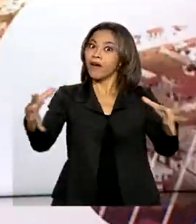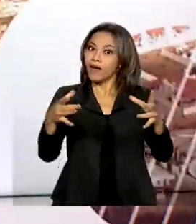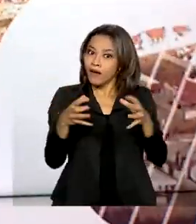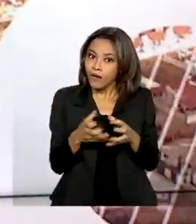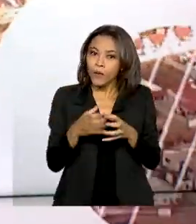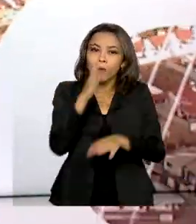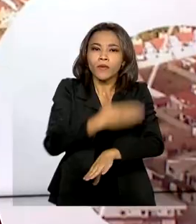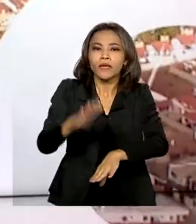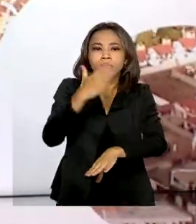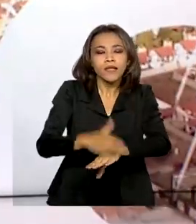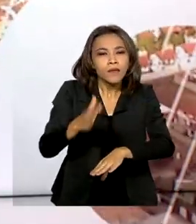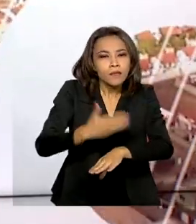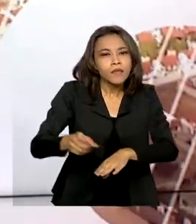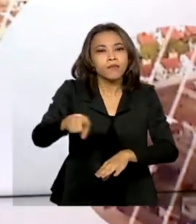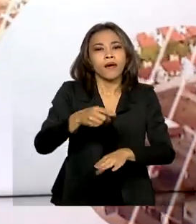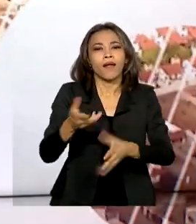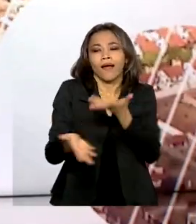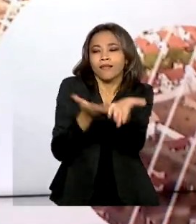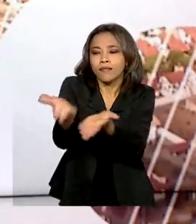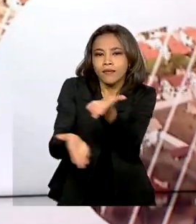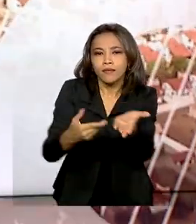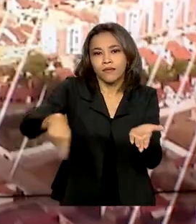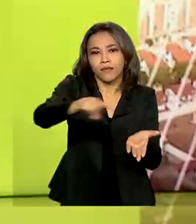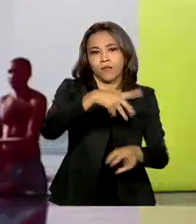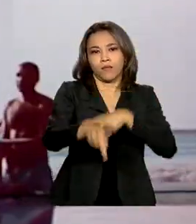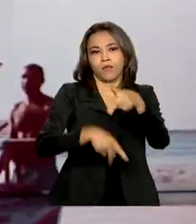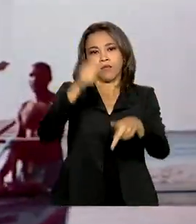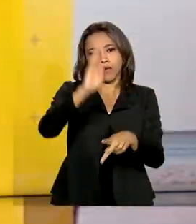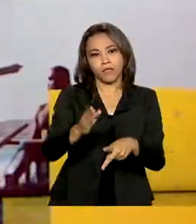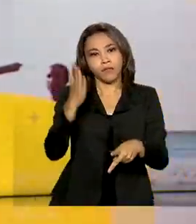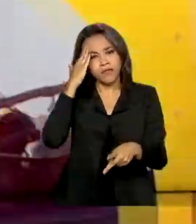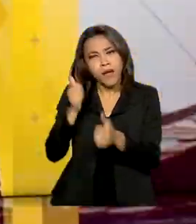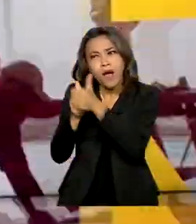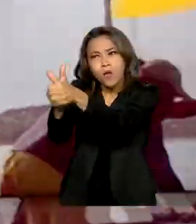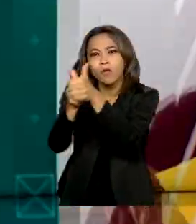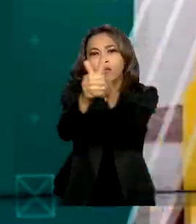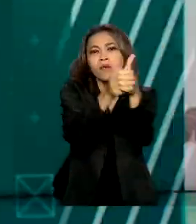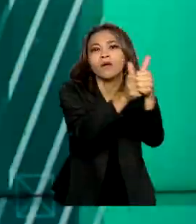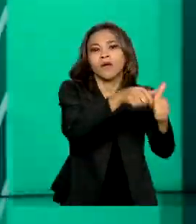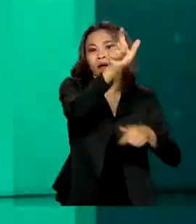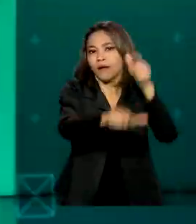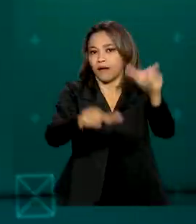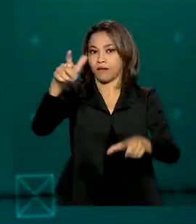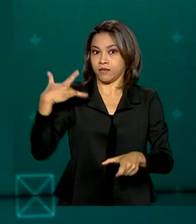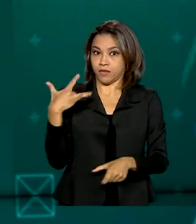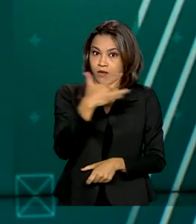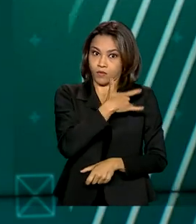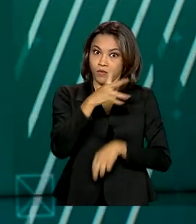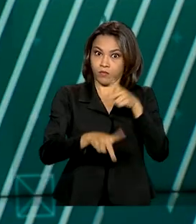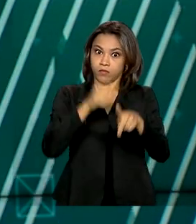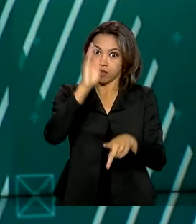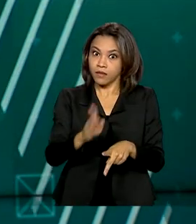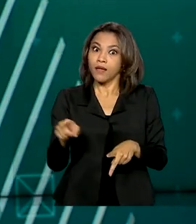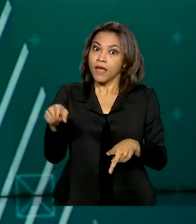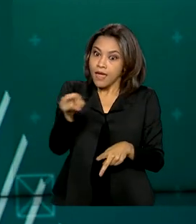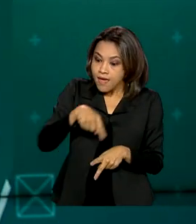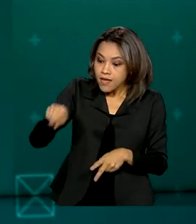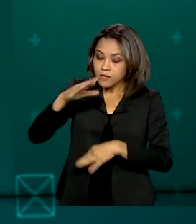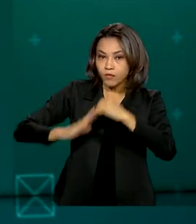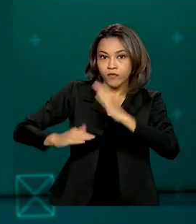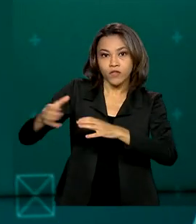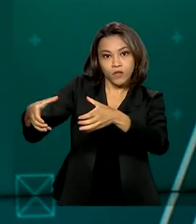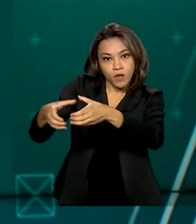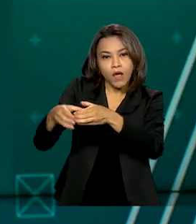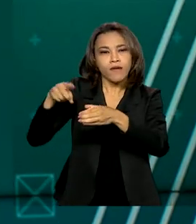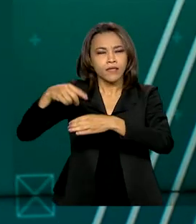ampliar o atendimento aos brasileiros. Além de acompanhar a situação de saúde, eles vão estar preparados para, por exemplo, detectar